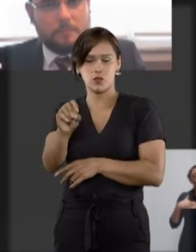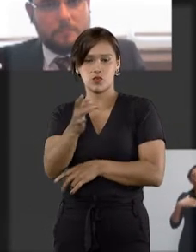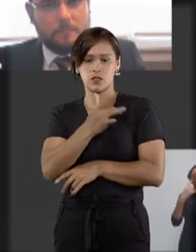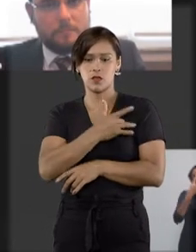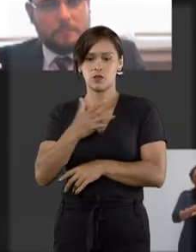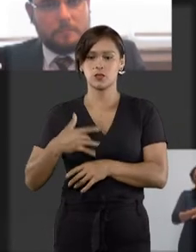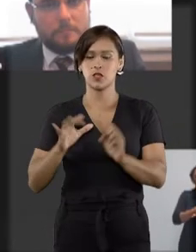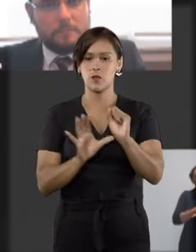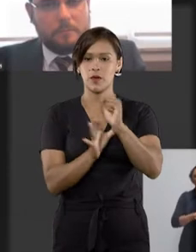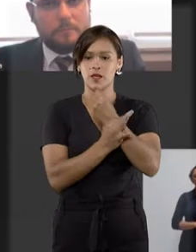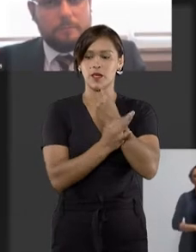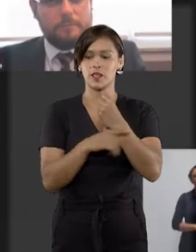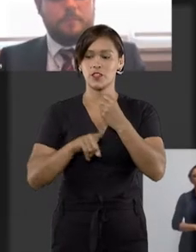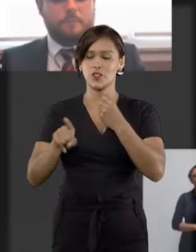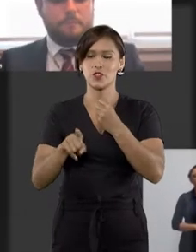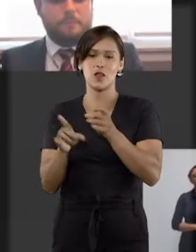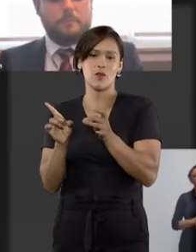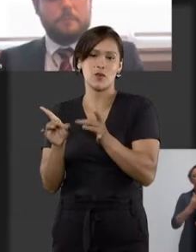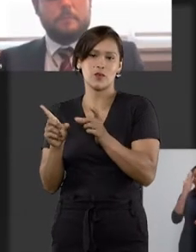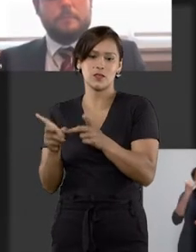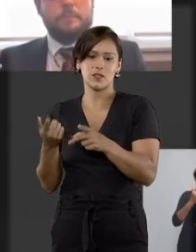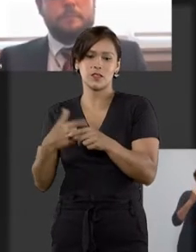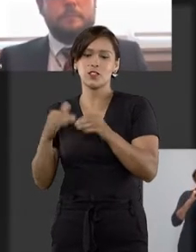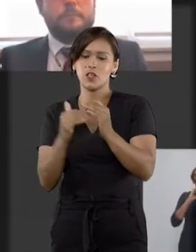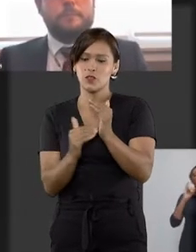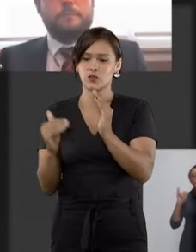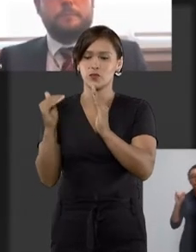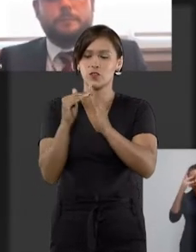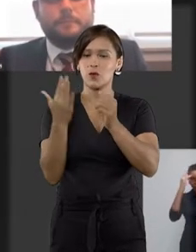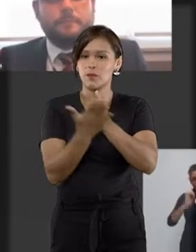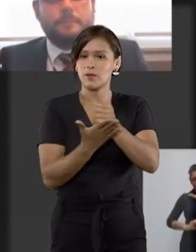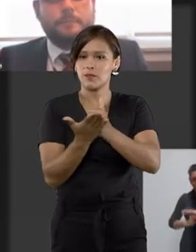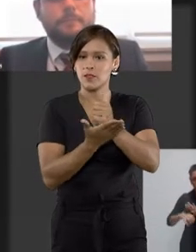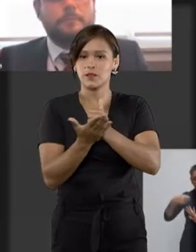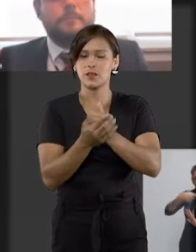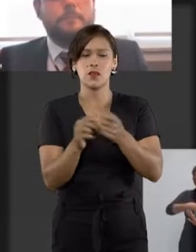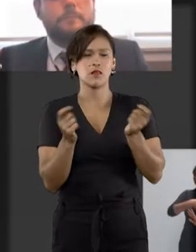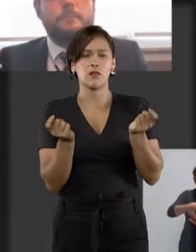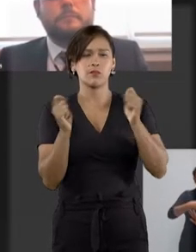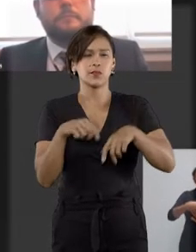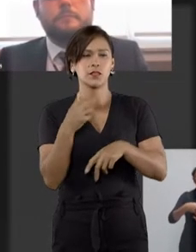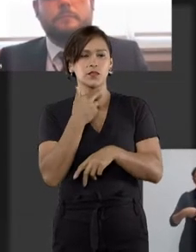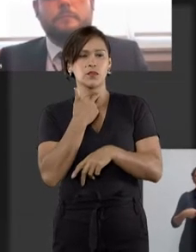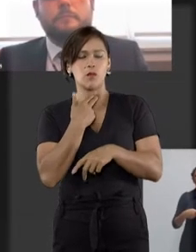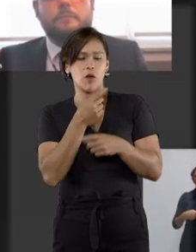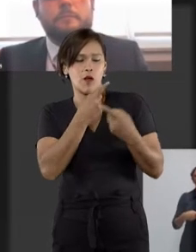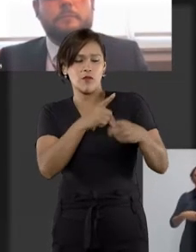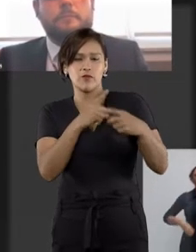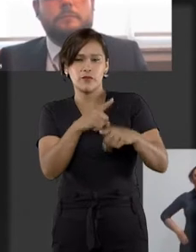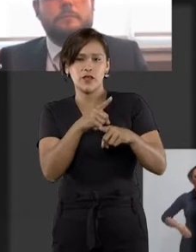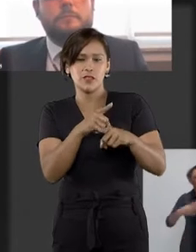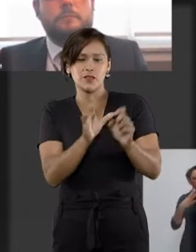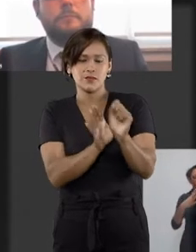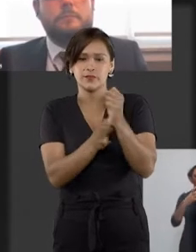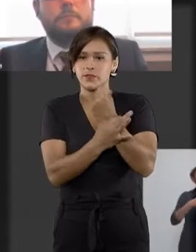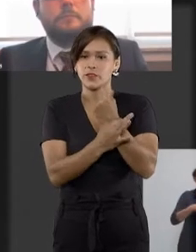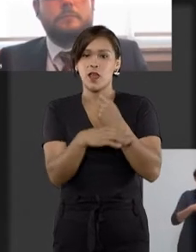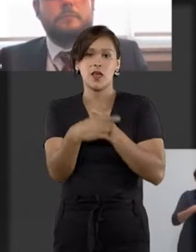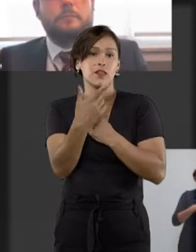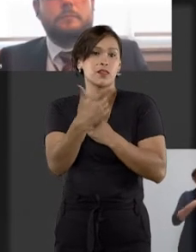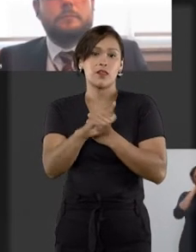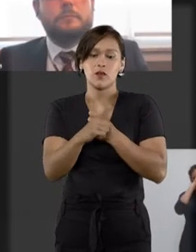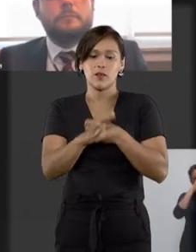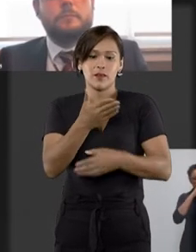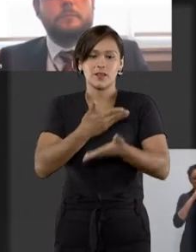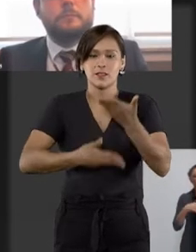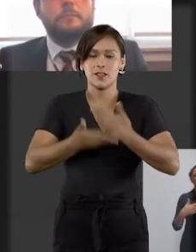uma garantia conferida ao contratante, inclusive quanto às coberturas básicas. E assim, não se pode falar em ofensa ao princípio da proteção da